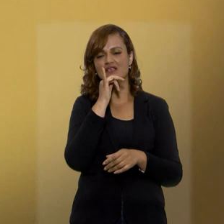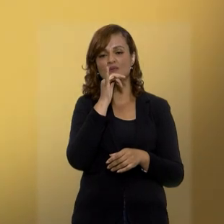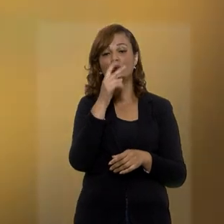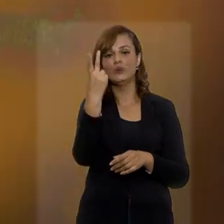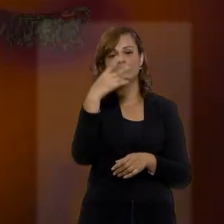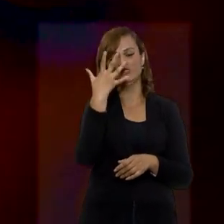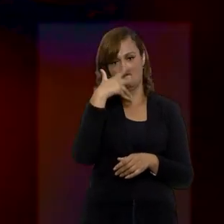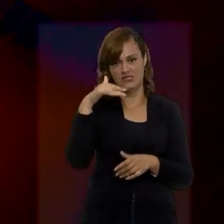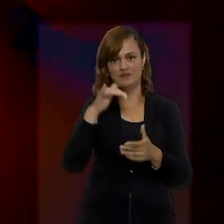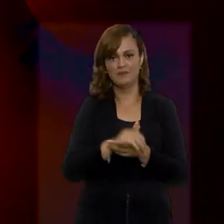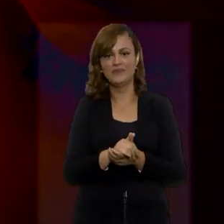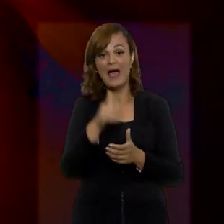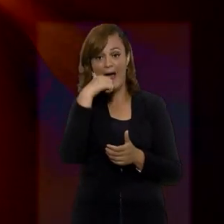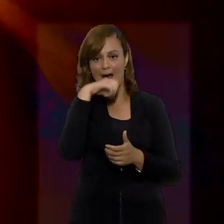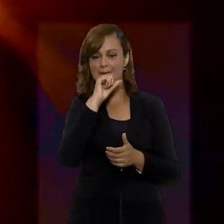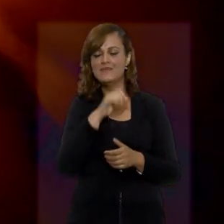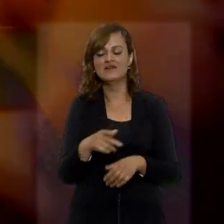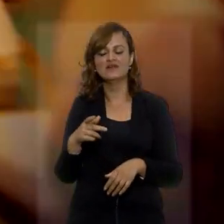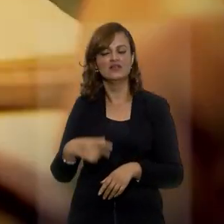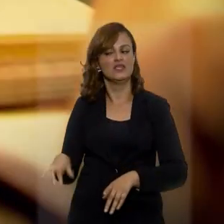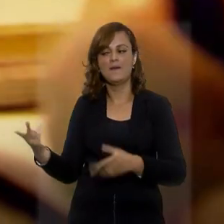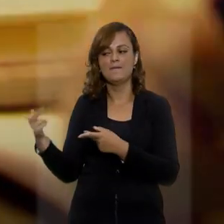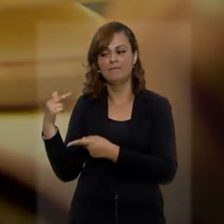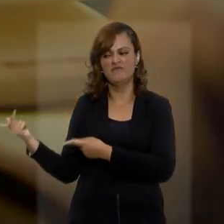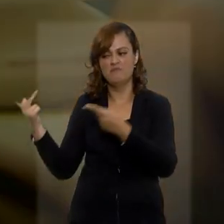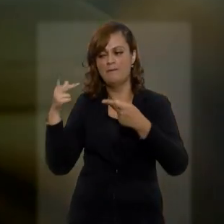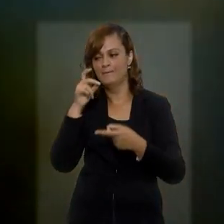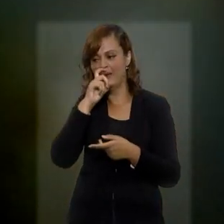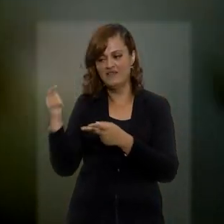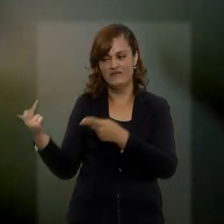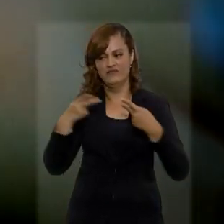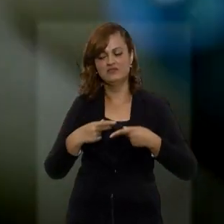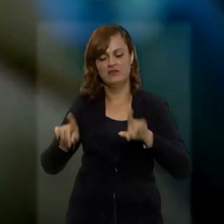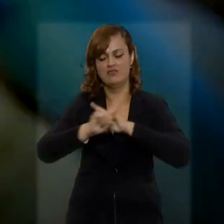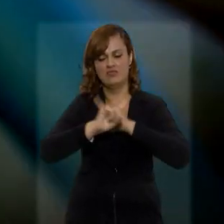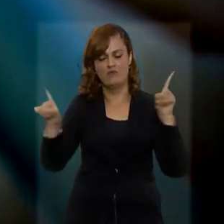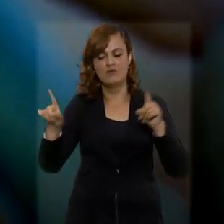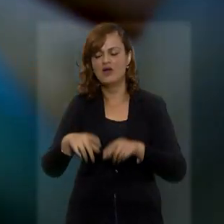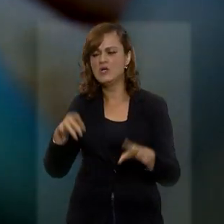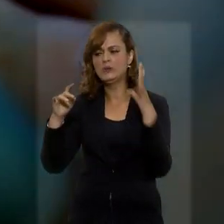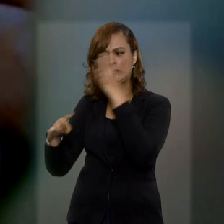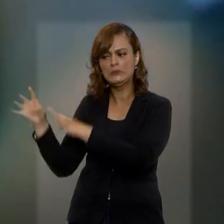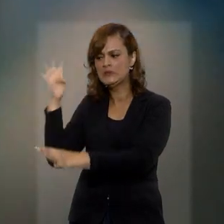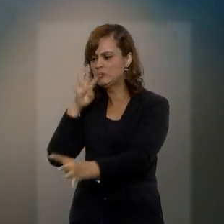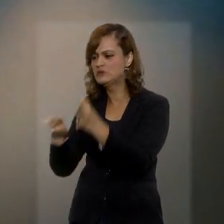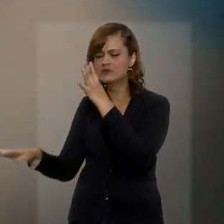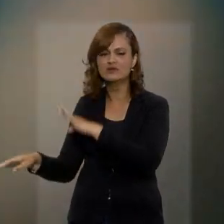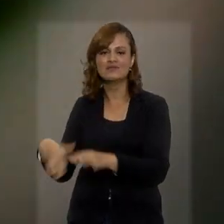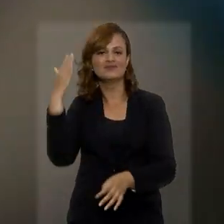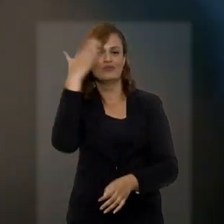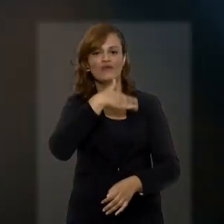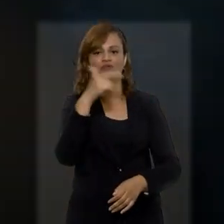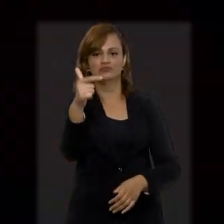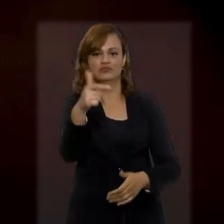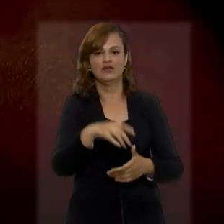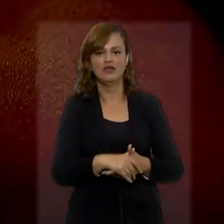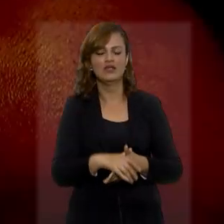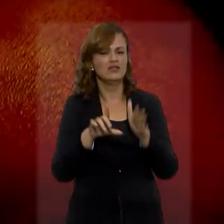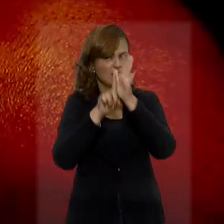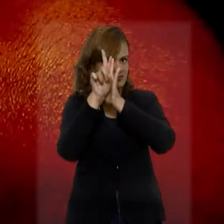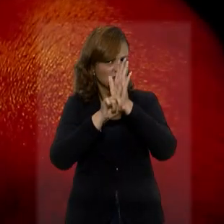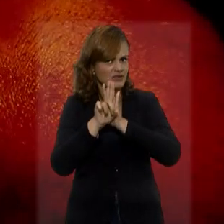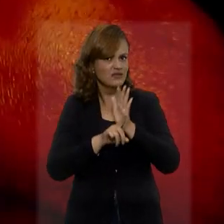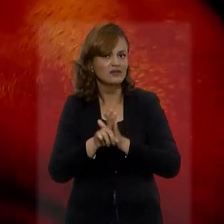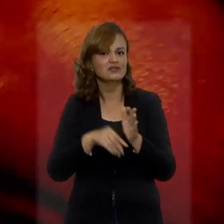guarda de duas crianças. A mãe buscou suspender as visitas do pai, mas as acusações contra ele não foram comprovadas.